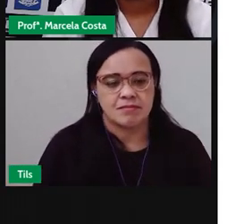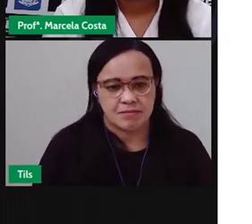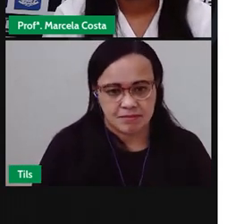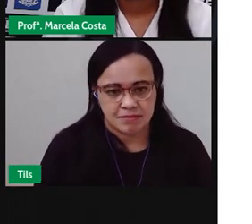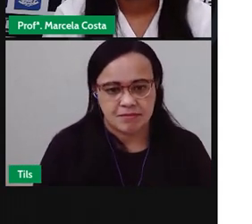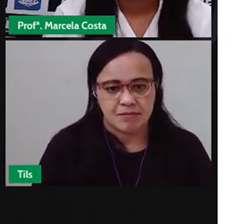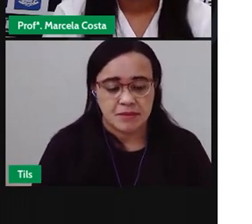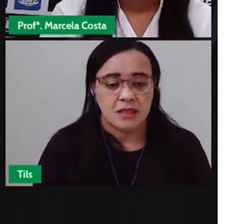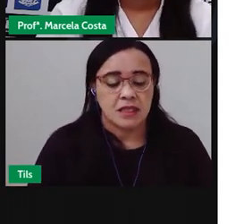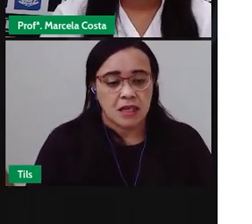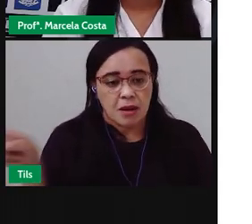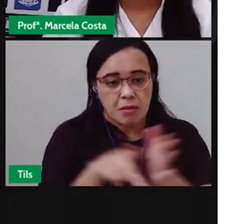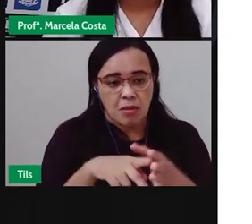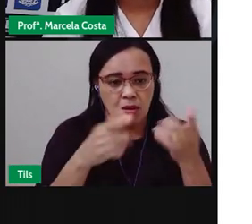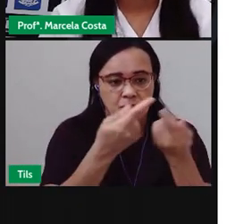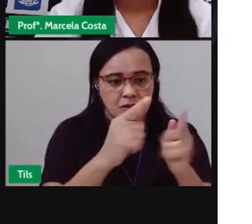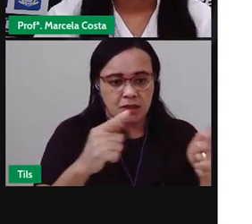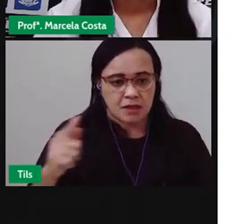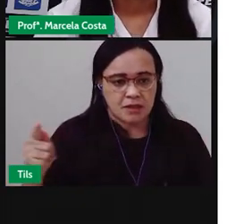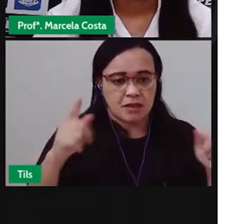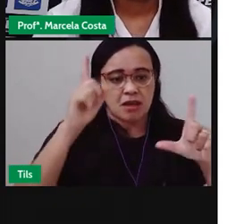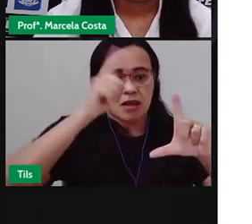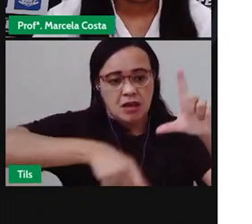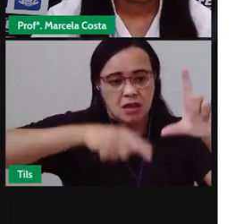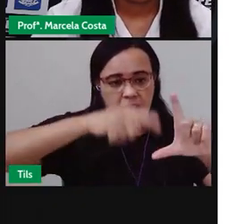Das letras